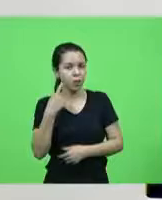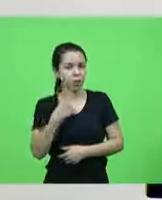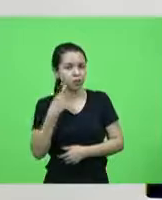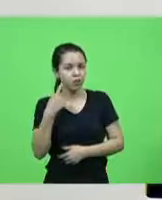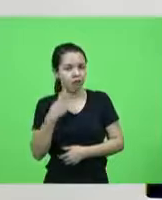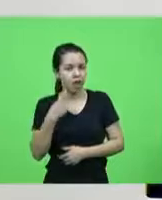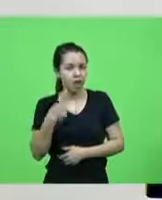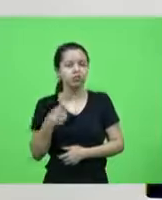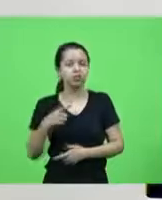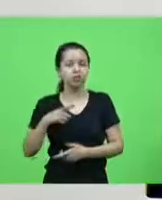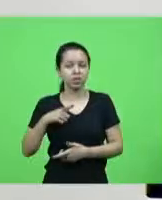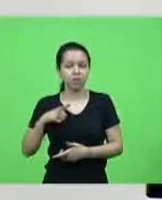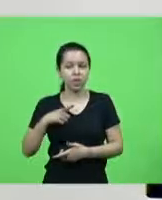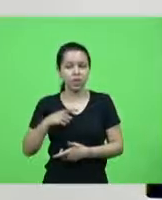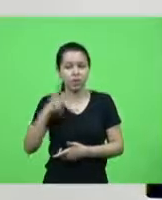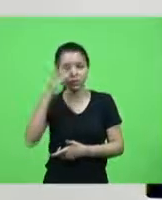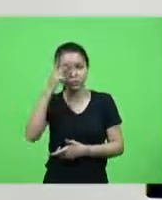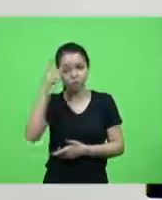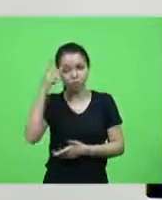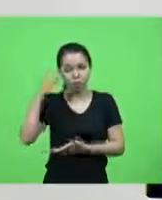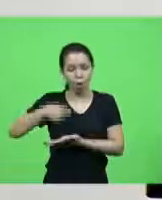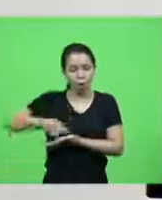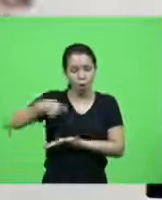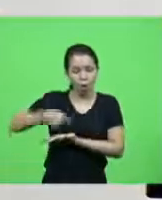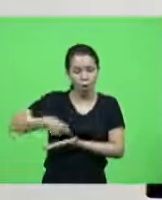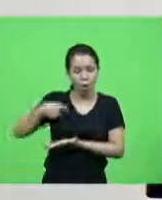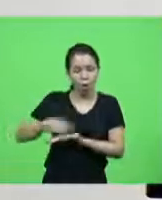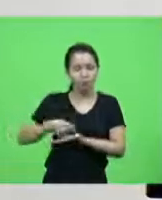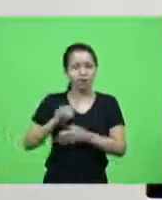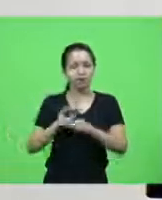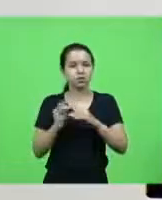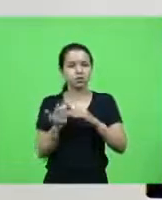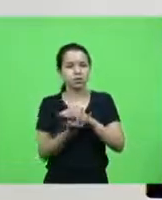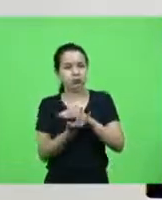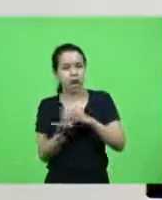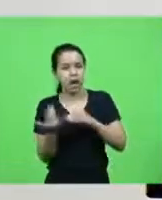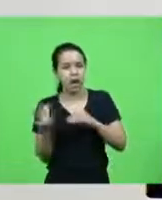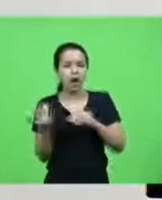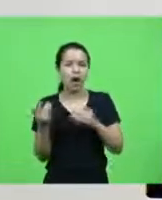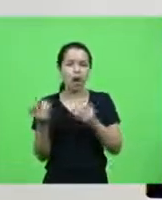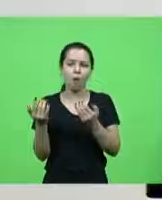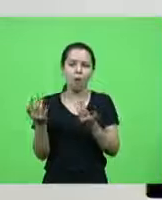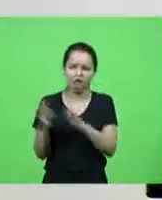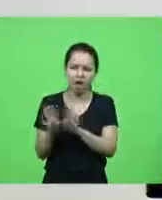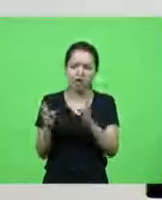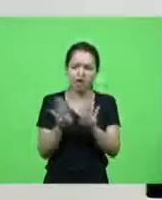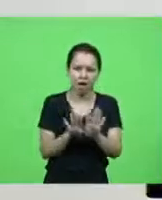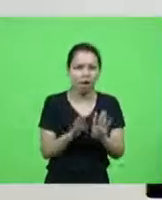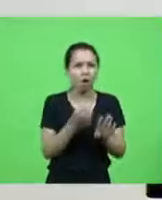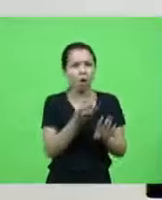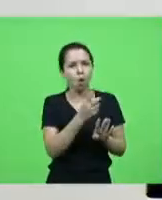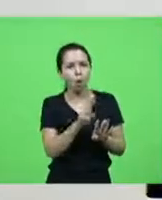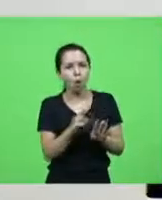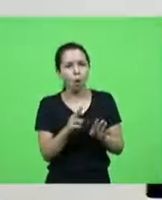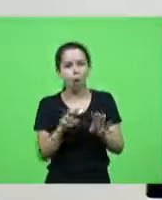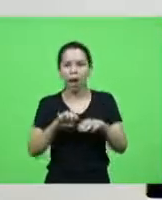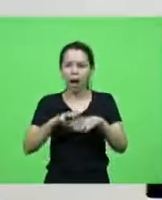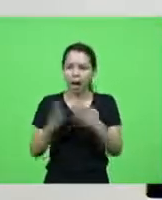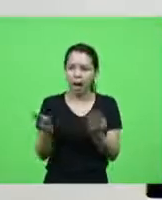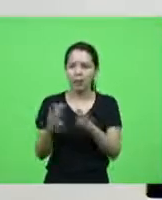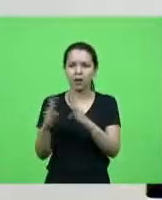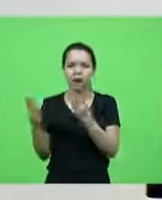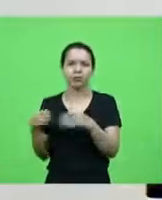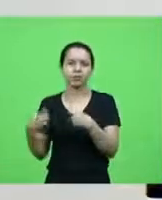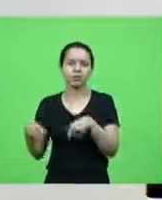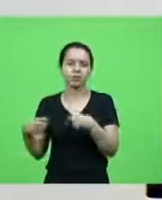cobranças duras nas redes sociais de ambos os lados ou que fecha ou que abre e nesse momento além dessa